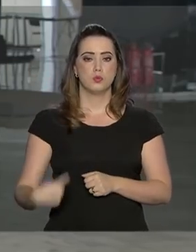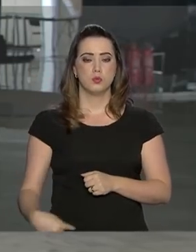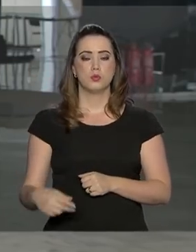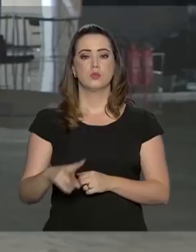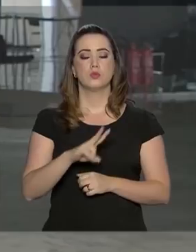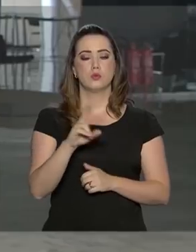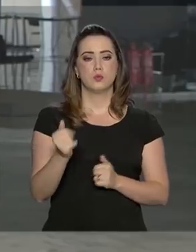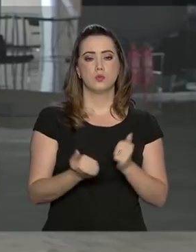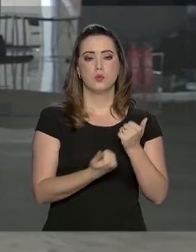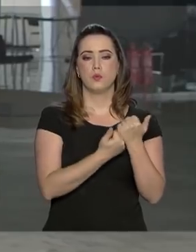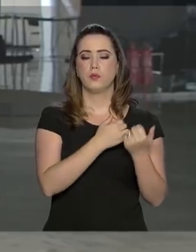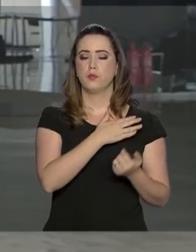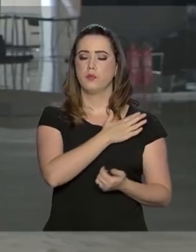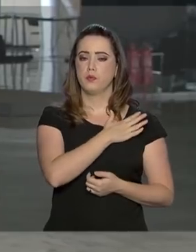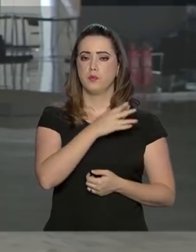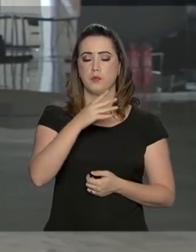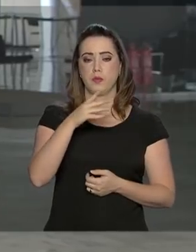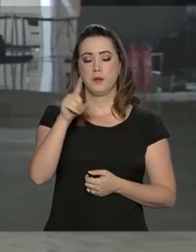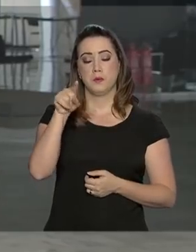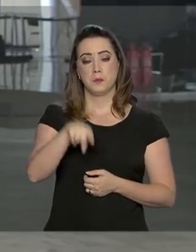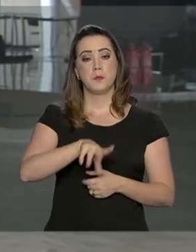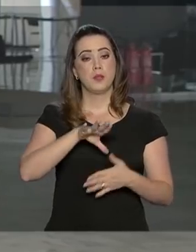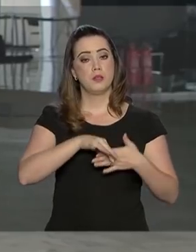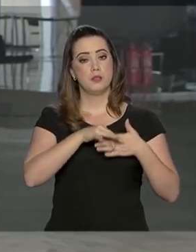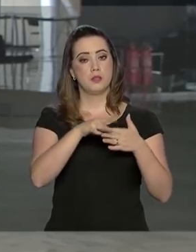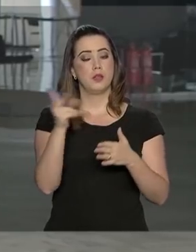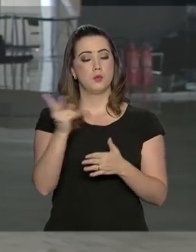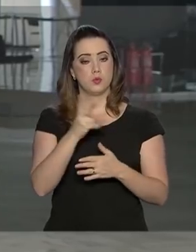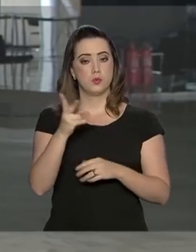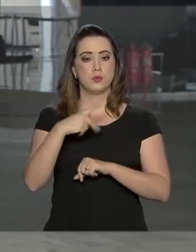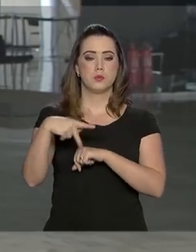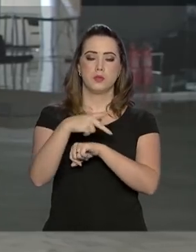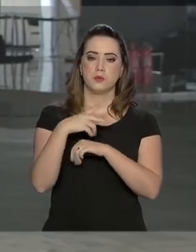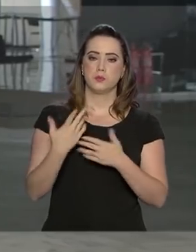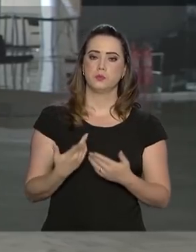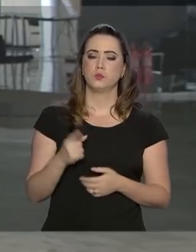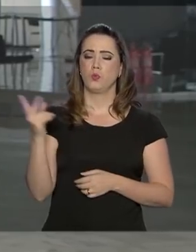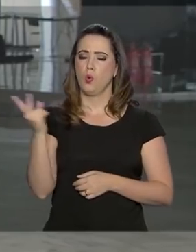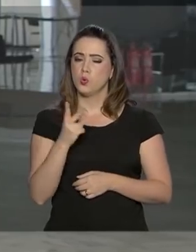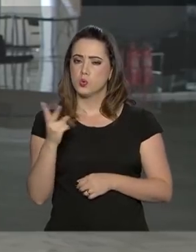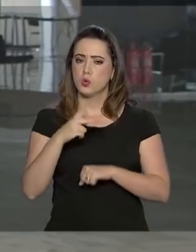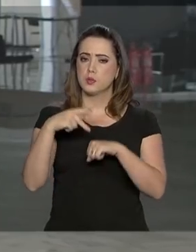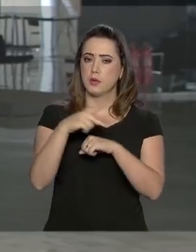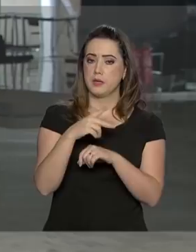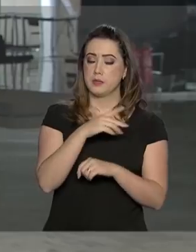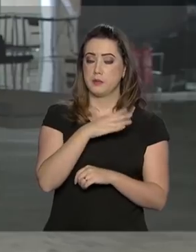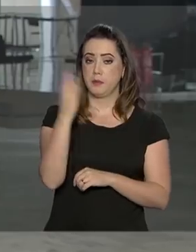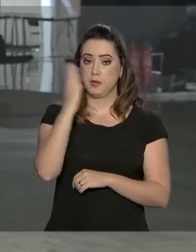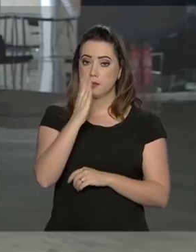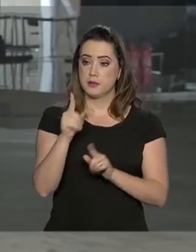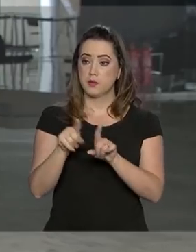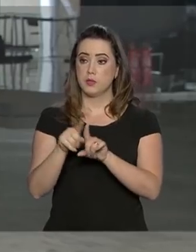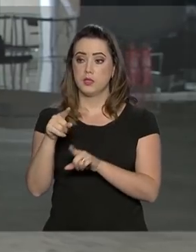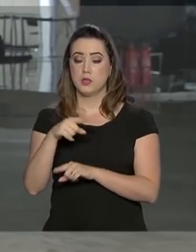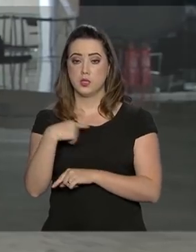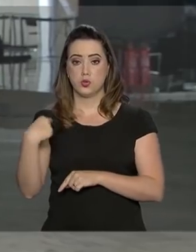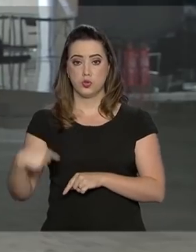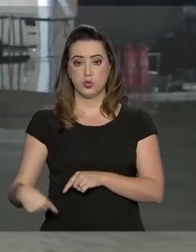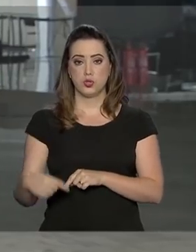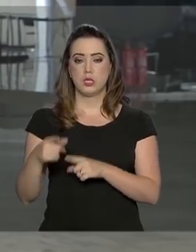-presidente é o coordenador da relação entre os dois países. Os dois países, Brasil e China devem discutir acordos